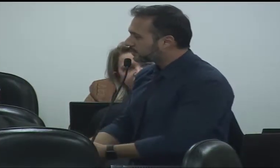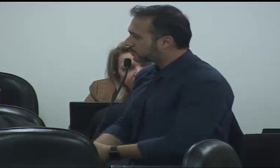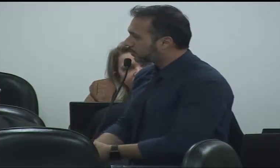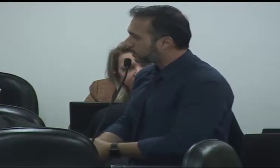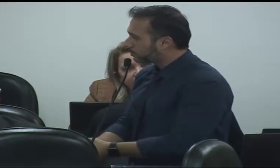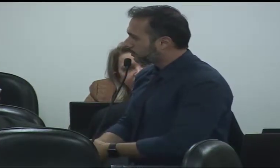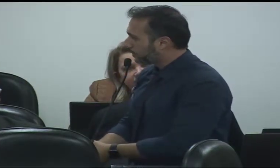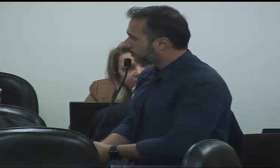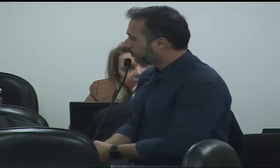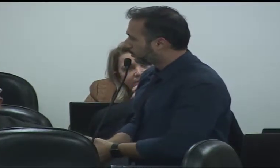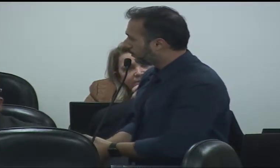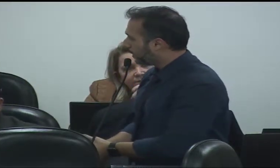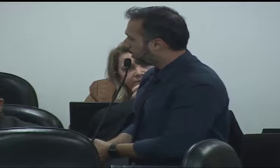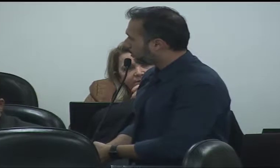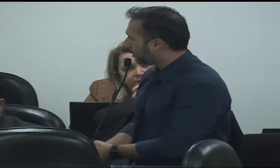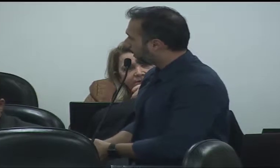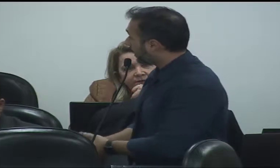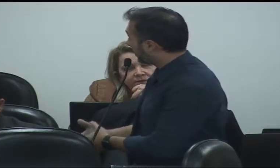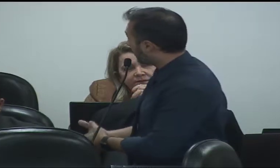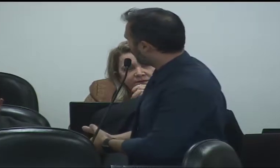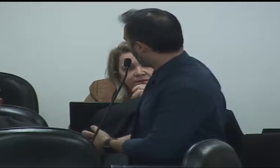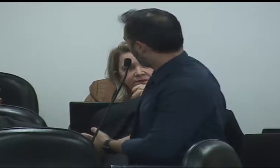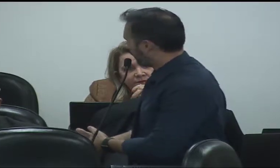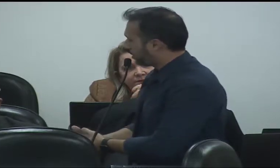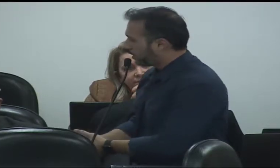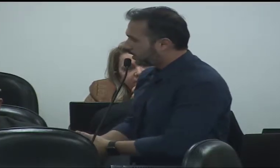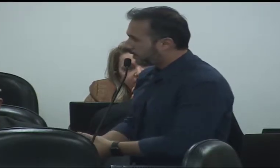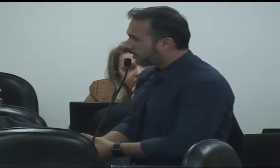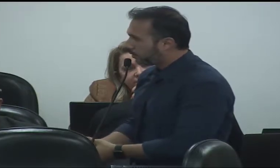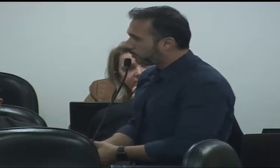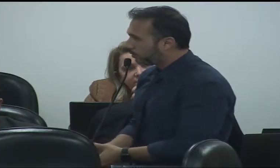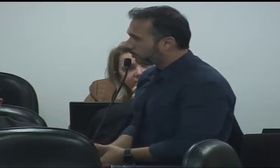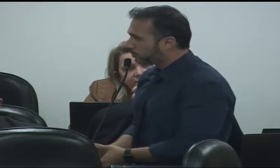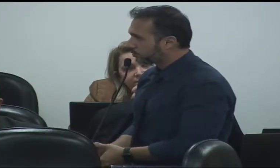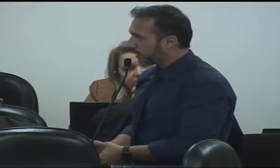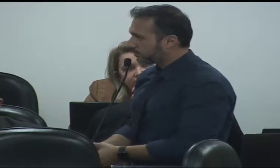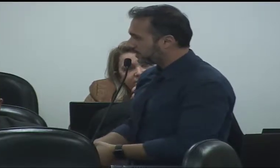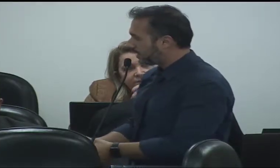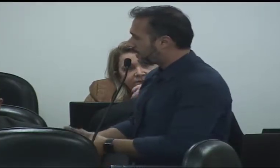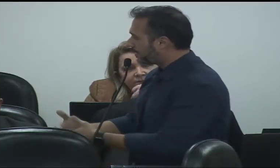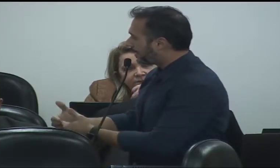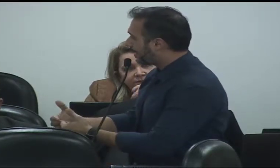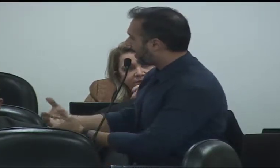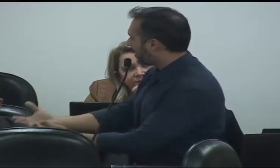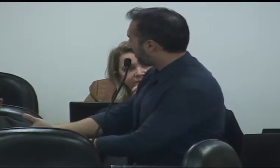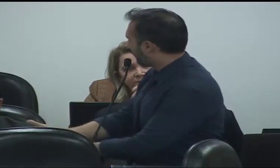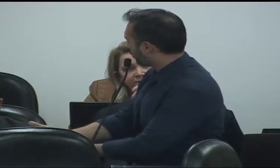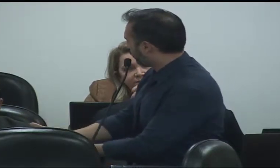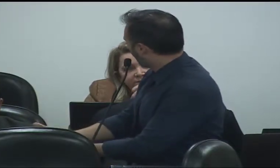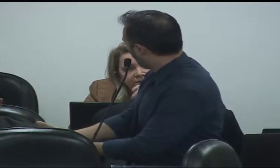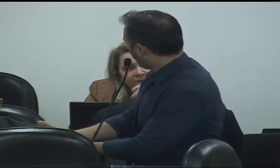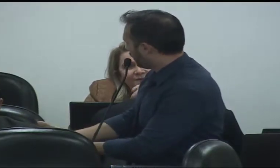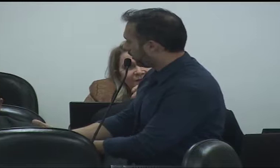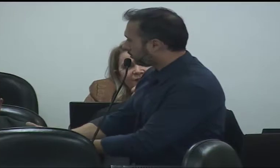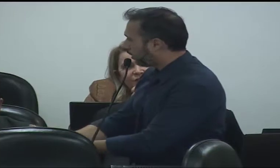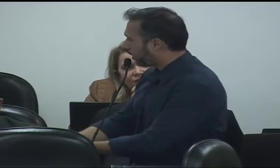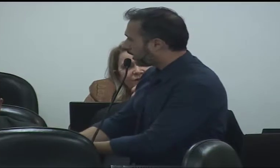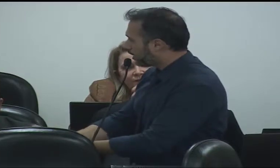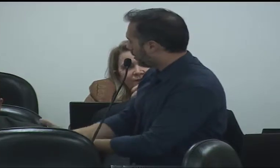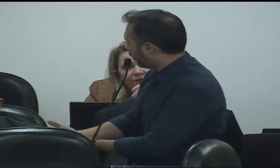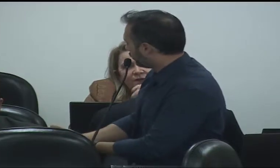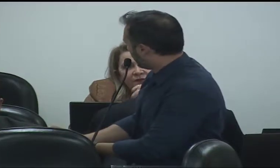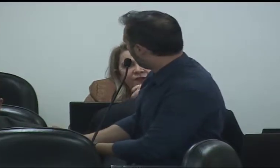quando ele faz a troca do pneu do veículo e ele até questiona o usuário se ele quer levar o pneu